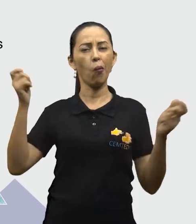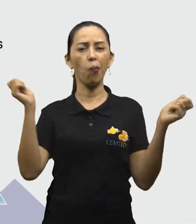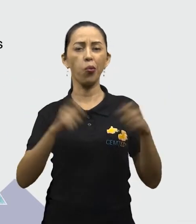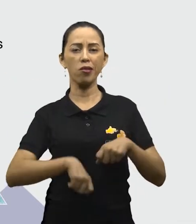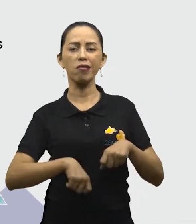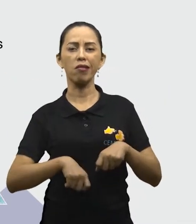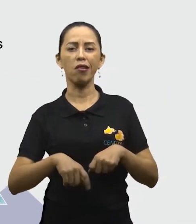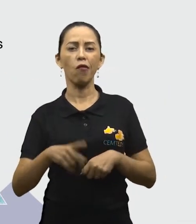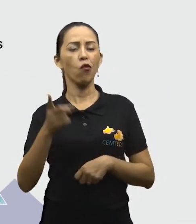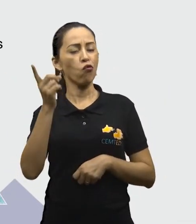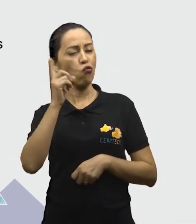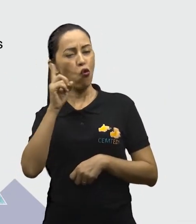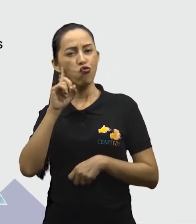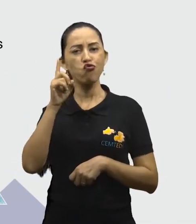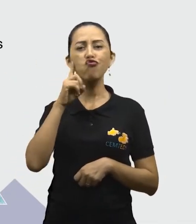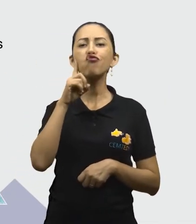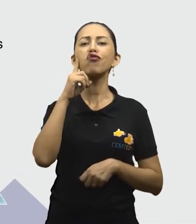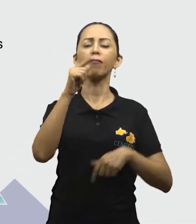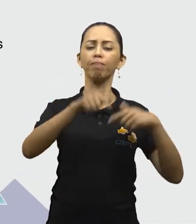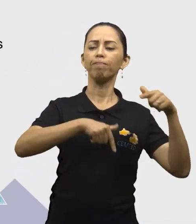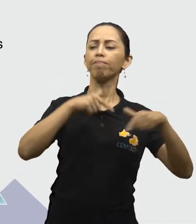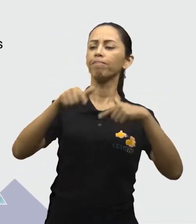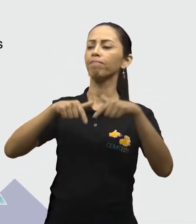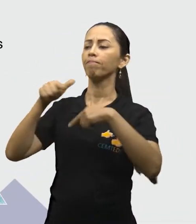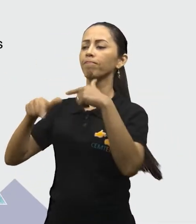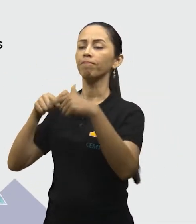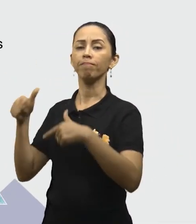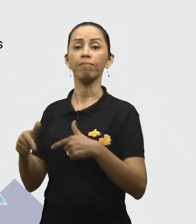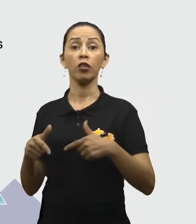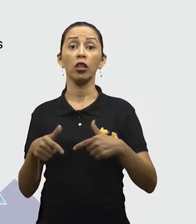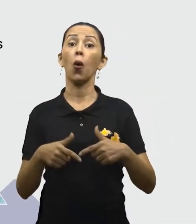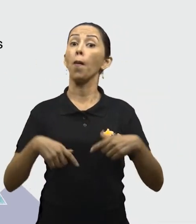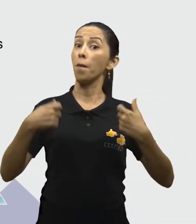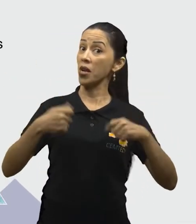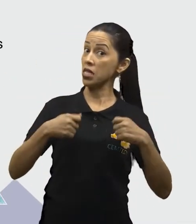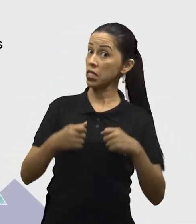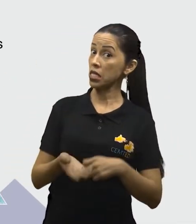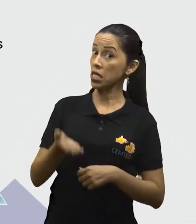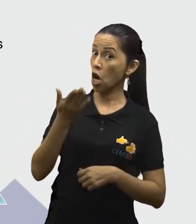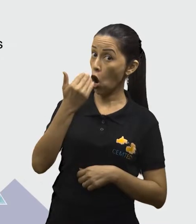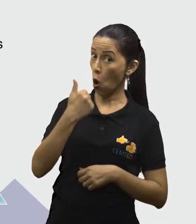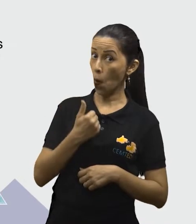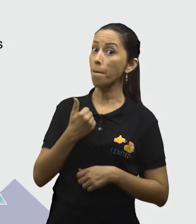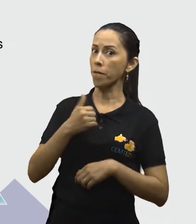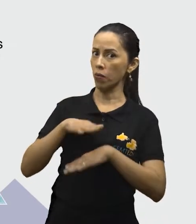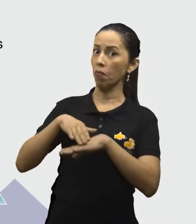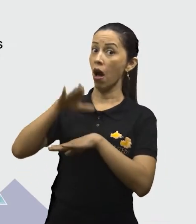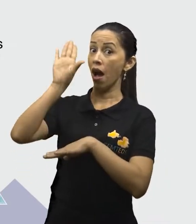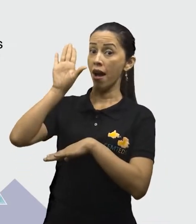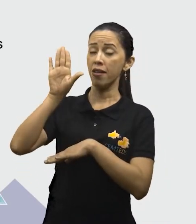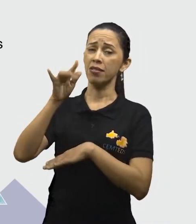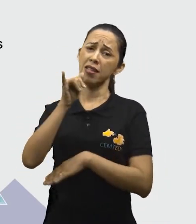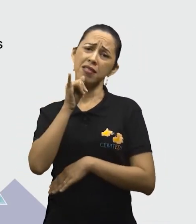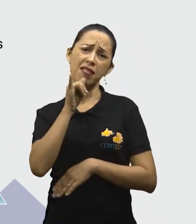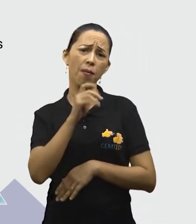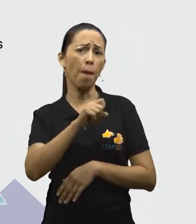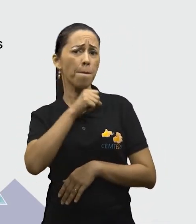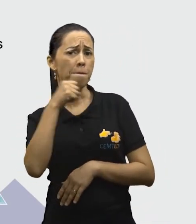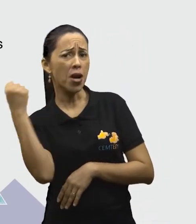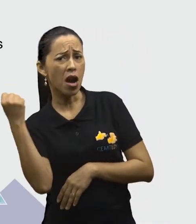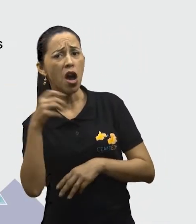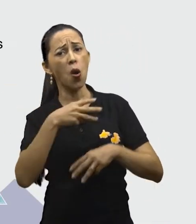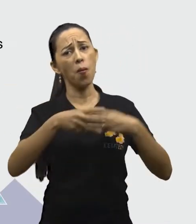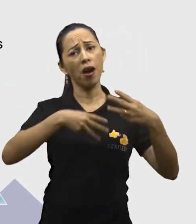consumidos em maior quantidade. O que a gente tem de carboidrato? Pão, macarrão, arroz, tudo isso é